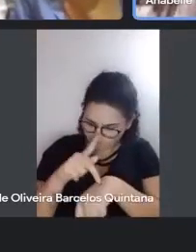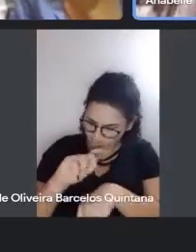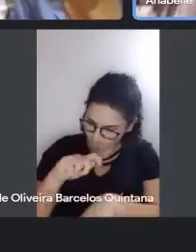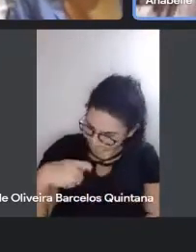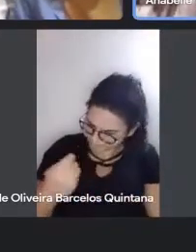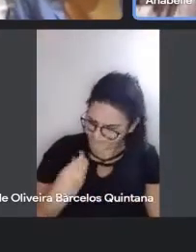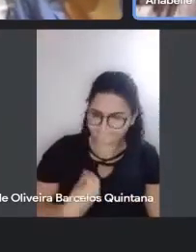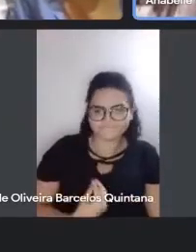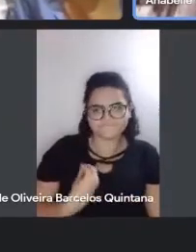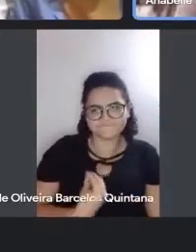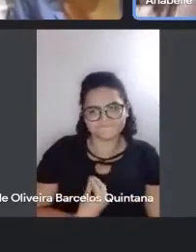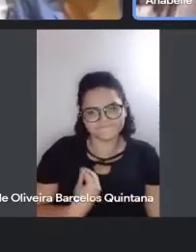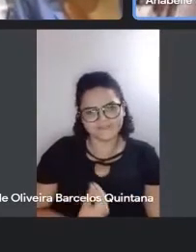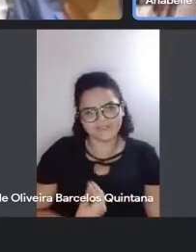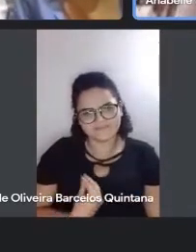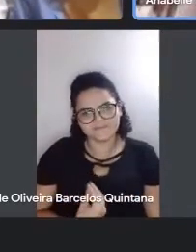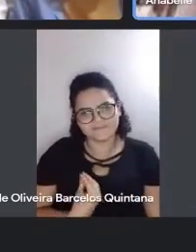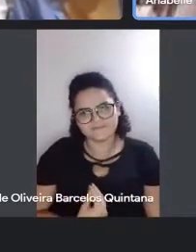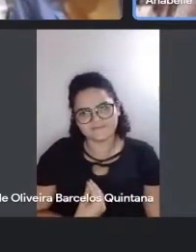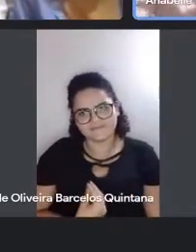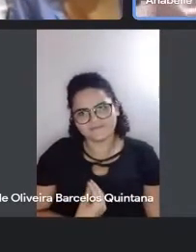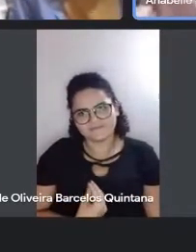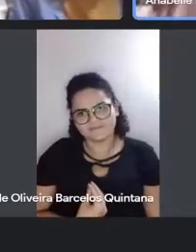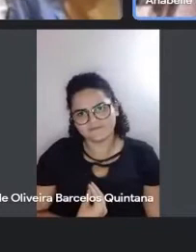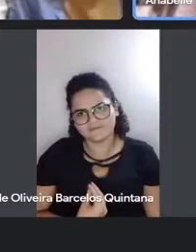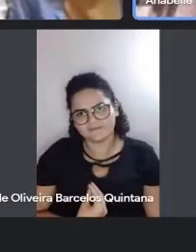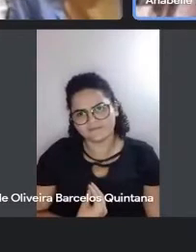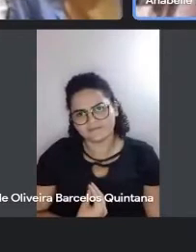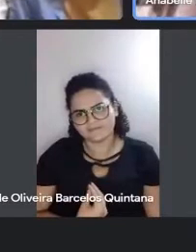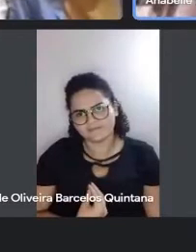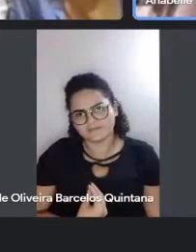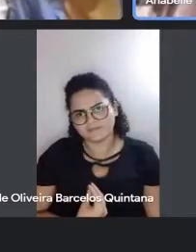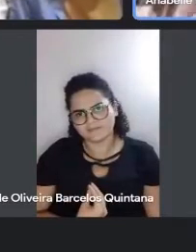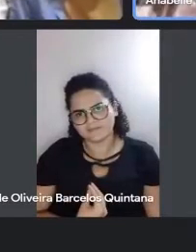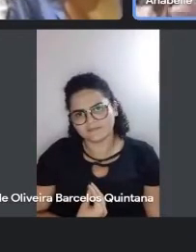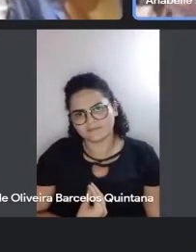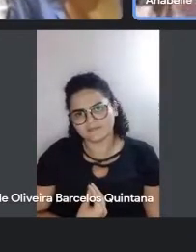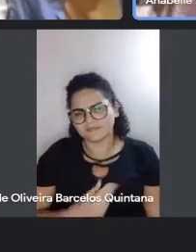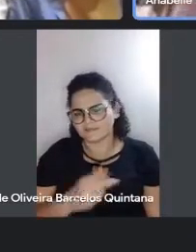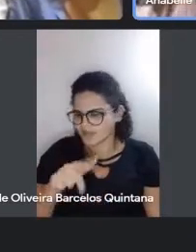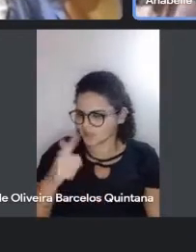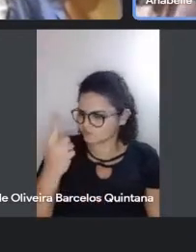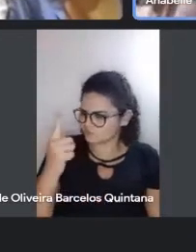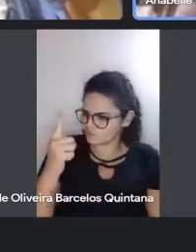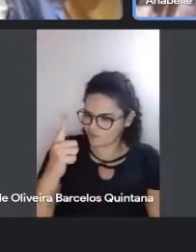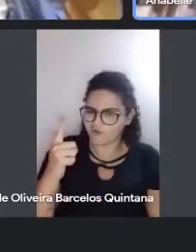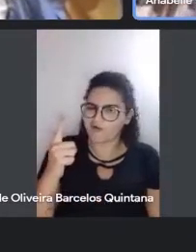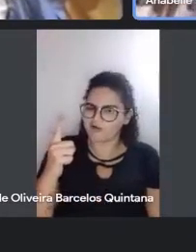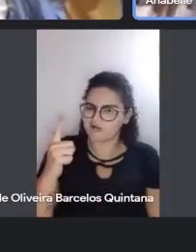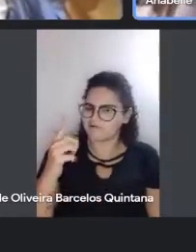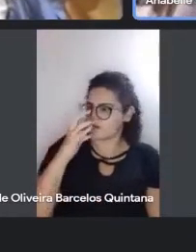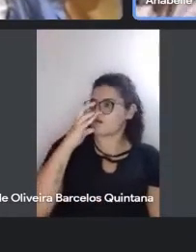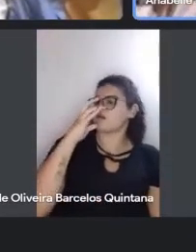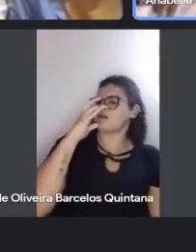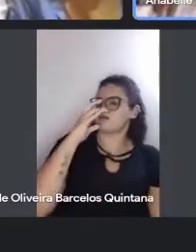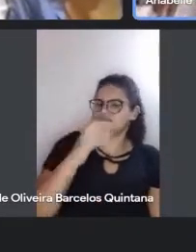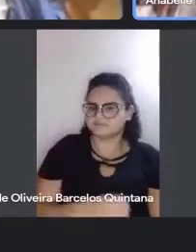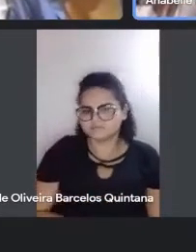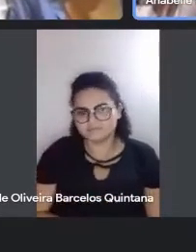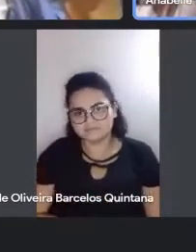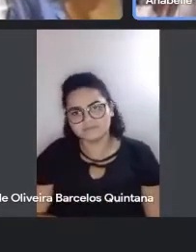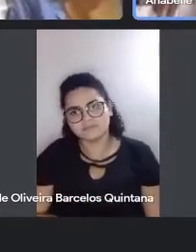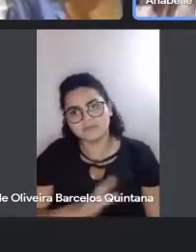nossa nação. Poderia escandalizar um geógrafo cartesiano, mas não